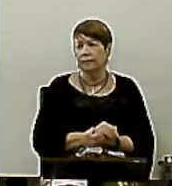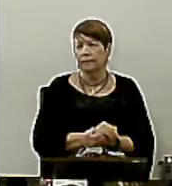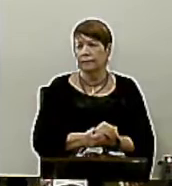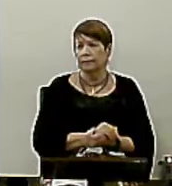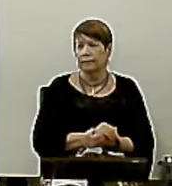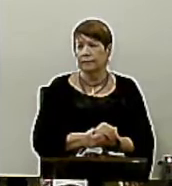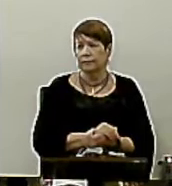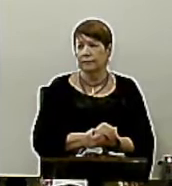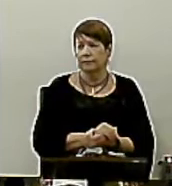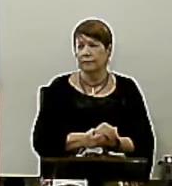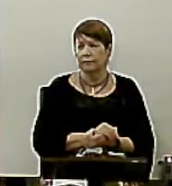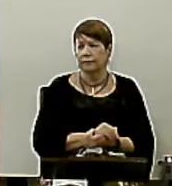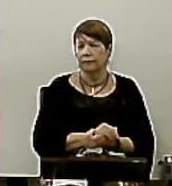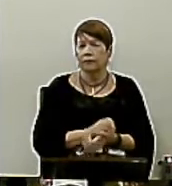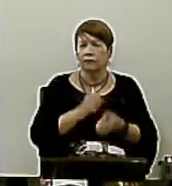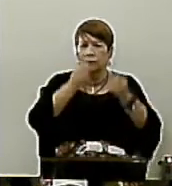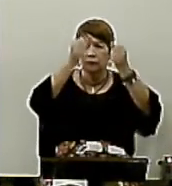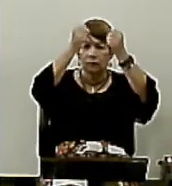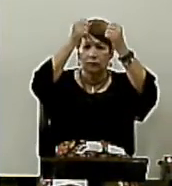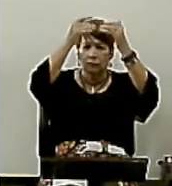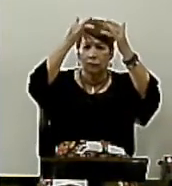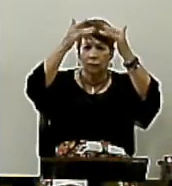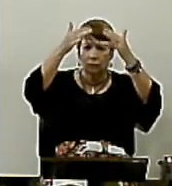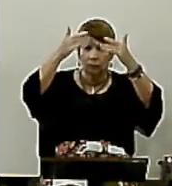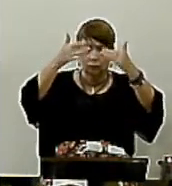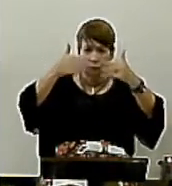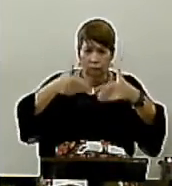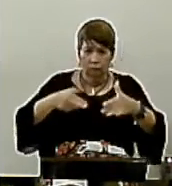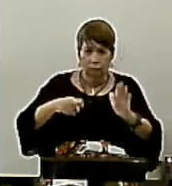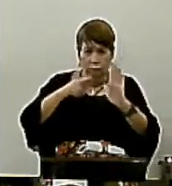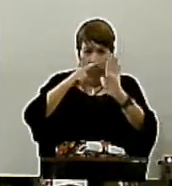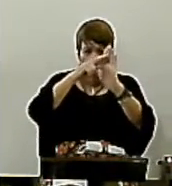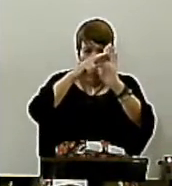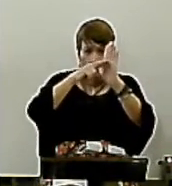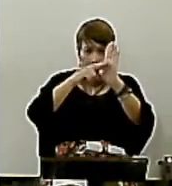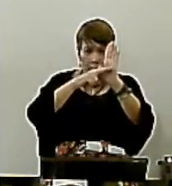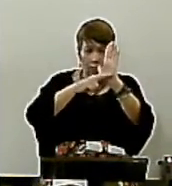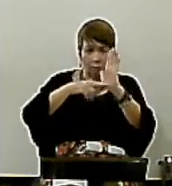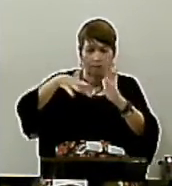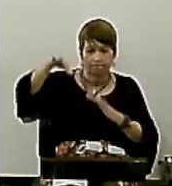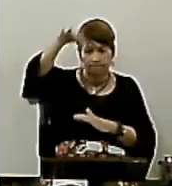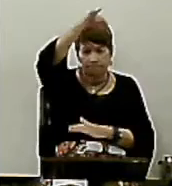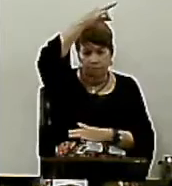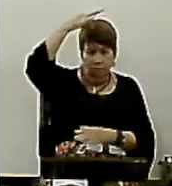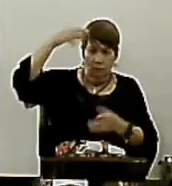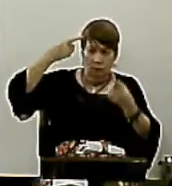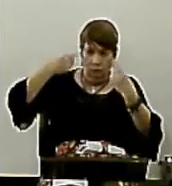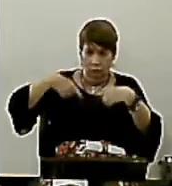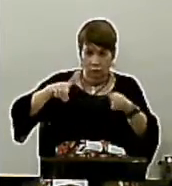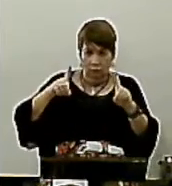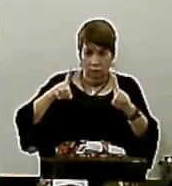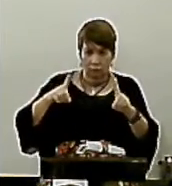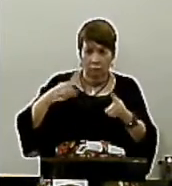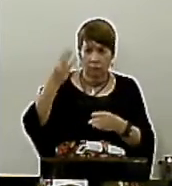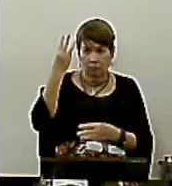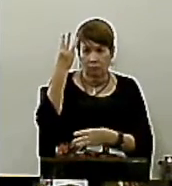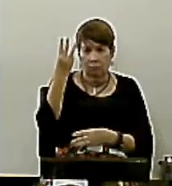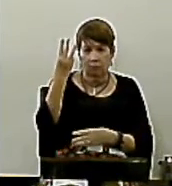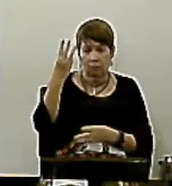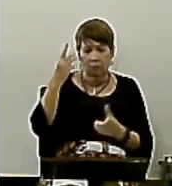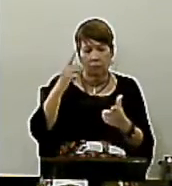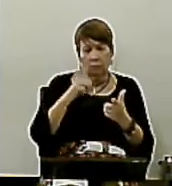Abrindo Essas séries Positivas Sobre a regra Do Espírito Eu quero te desafiar A entender Três coisas Primeiro